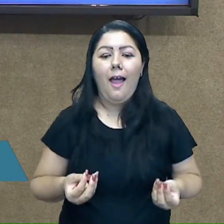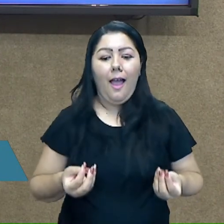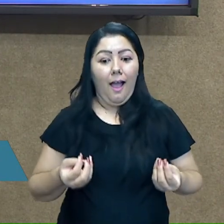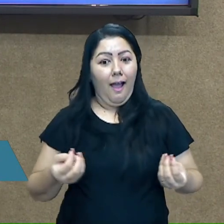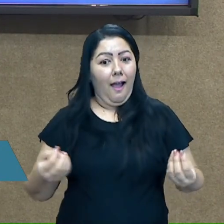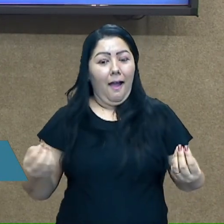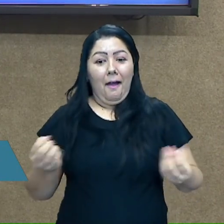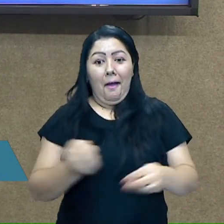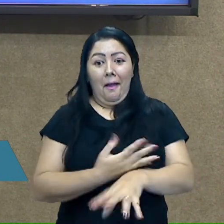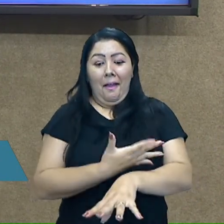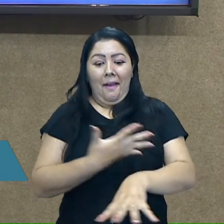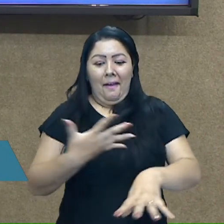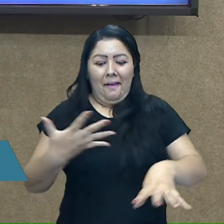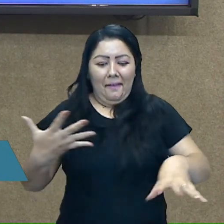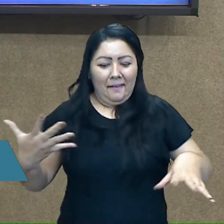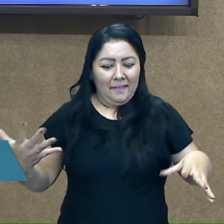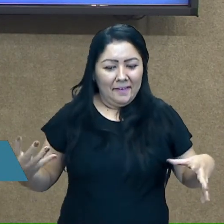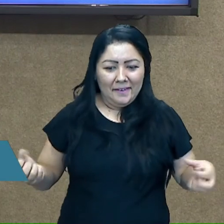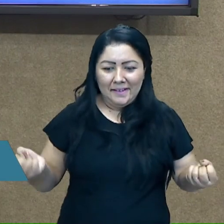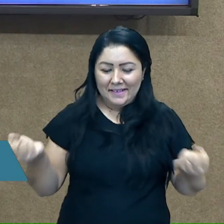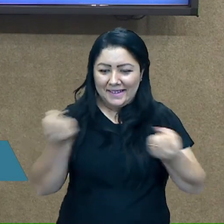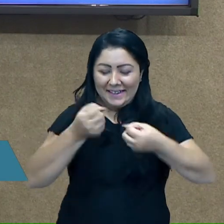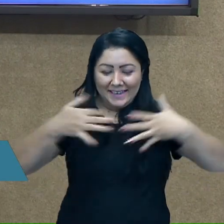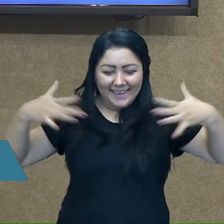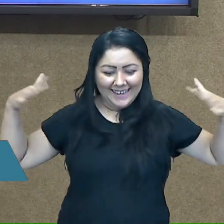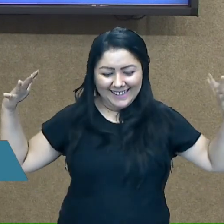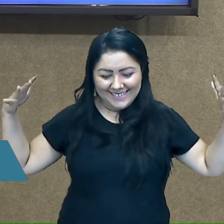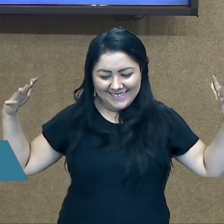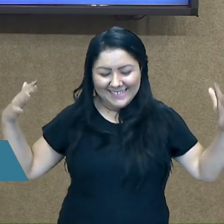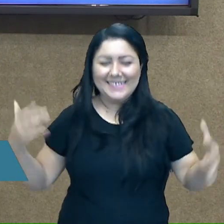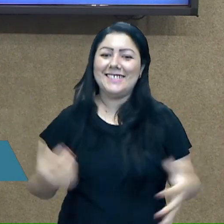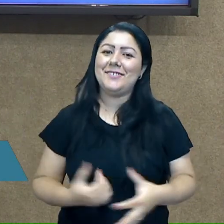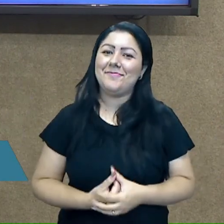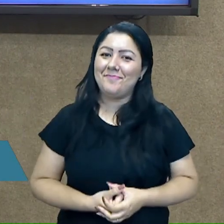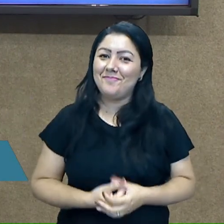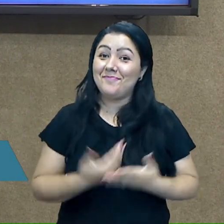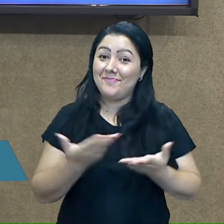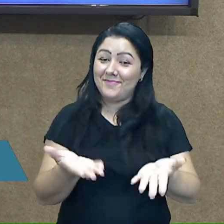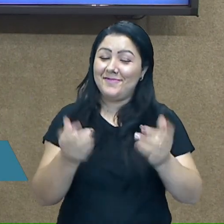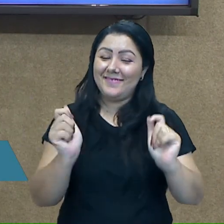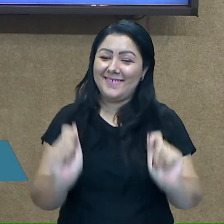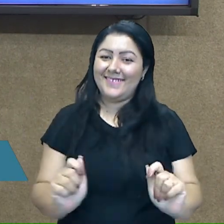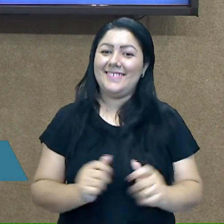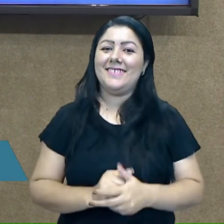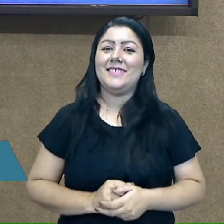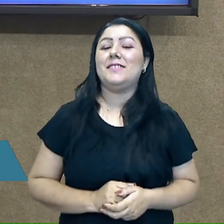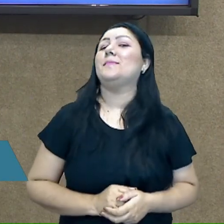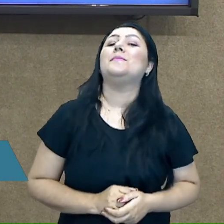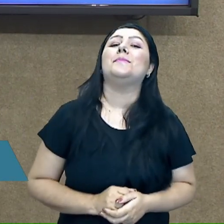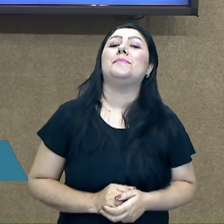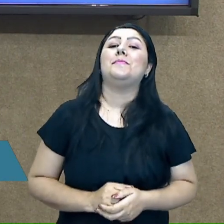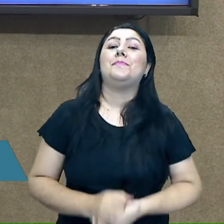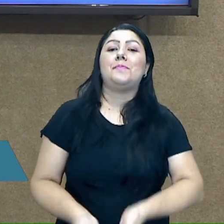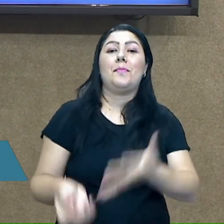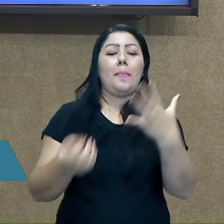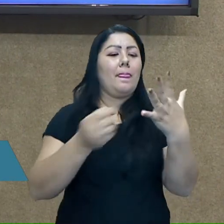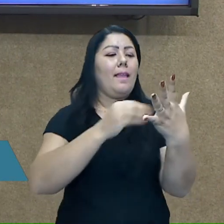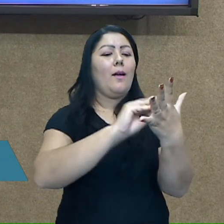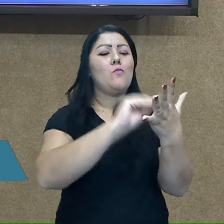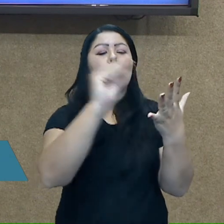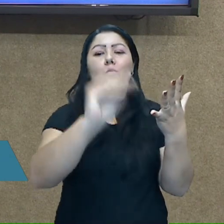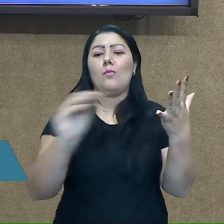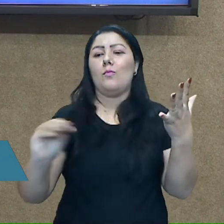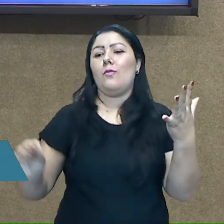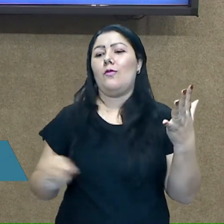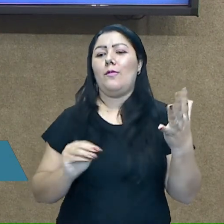fantásticas que você pode conseguir, que você pode construir. Isso vai abrir um grande leque para o seu desenho